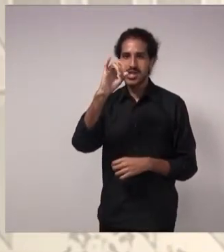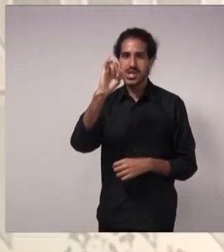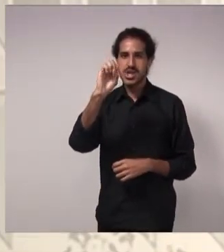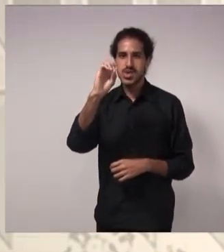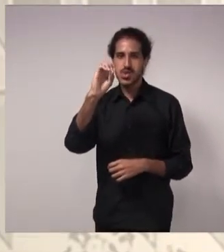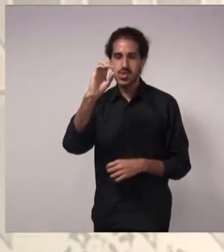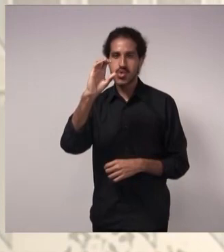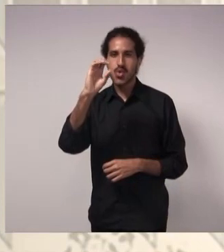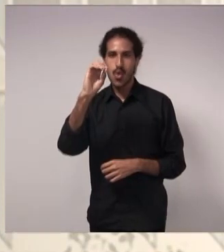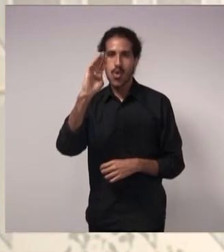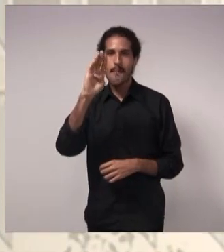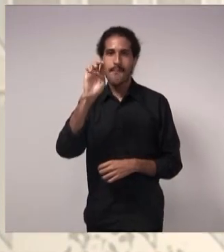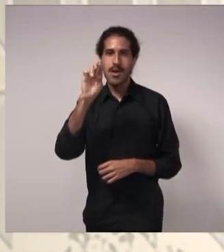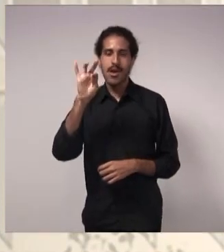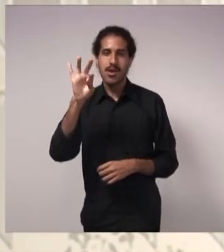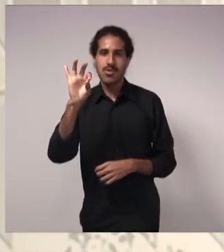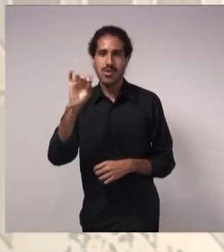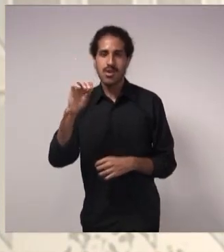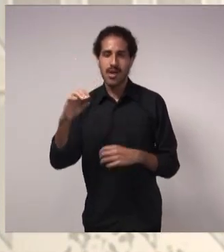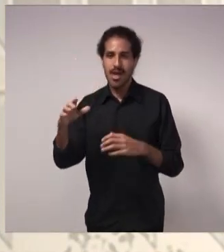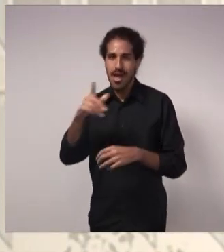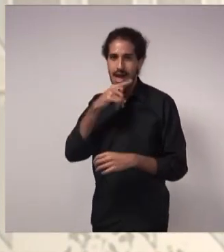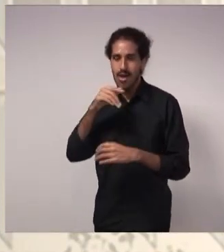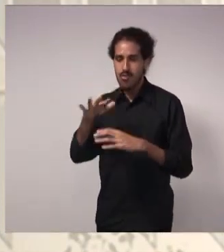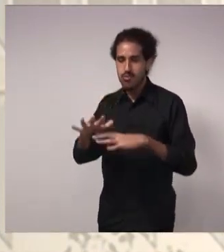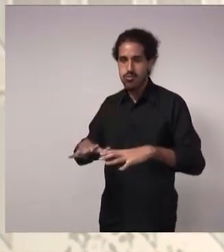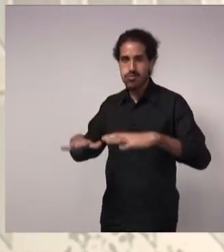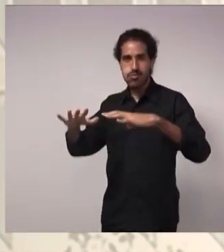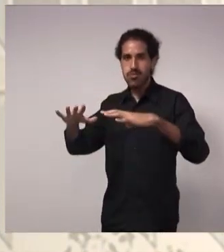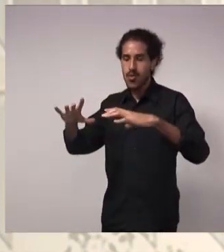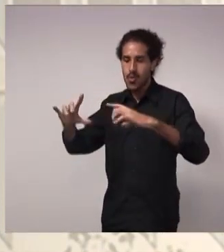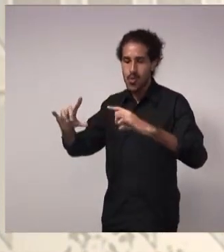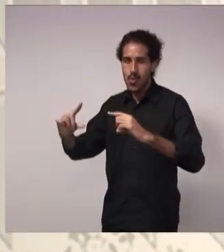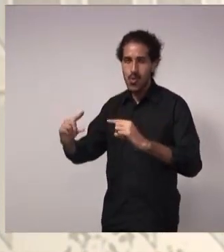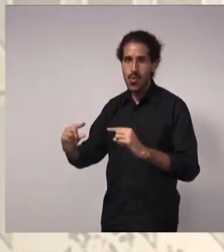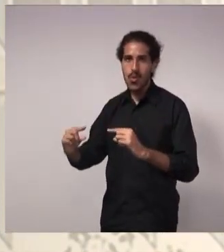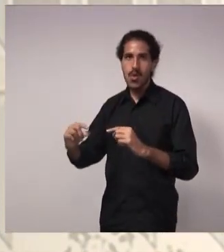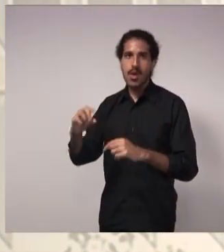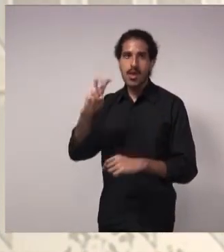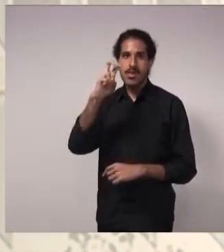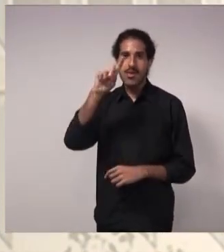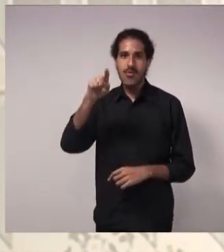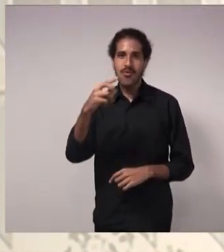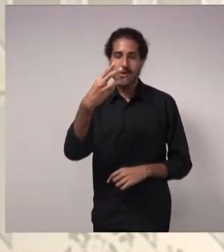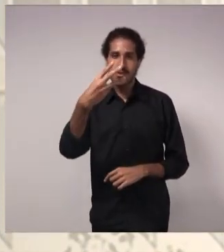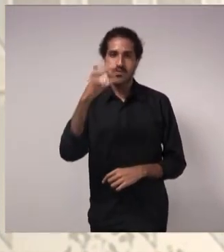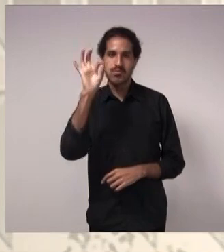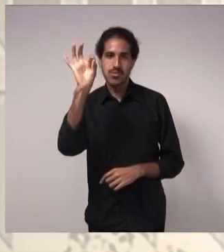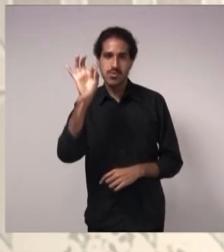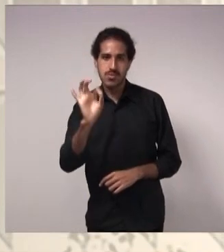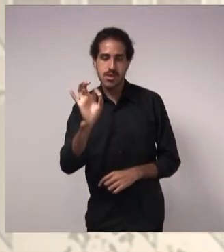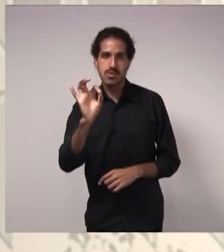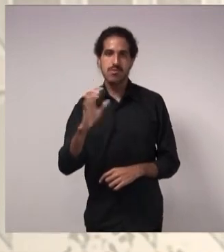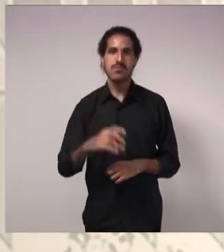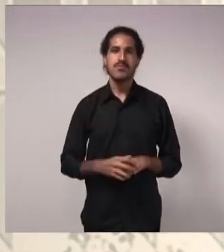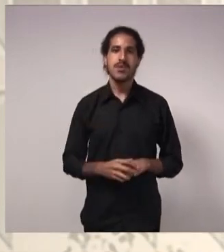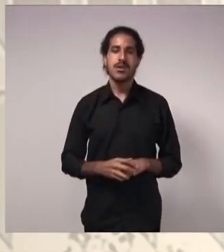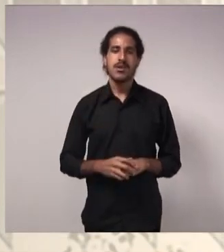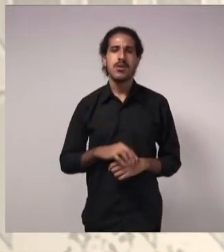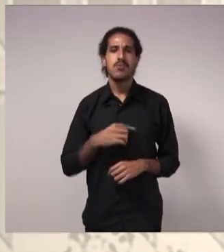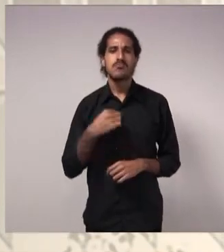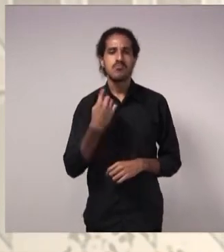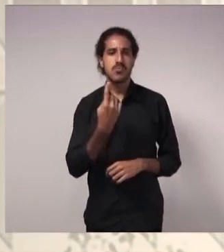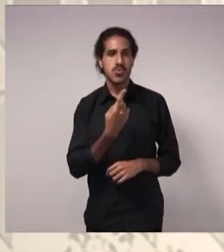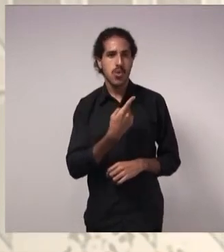ele chegou a um índice muito baixo, de apenas 5,3% da sua capacidade. E isso que a